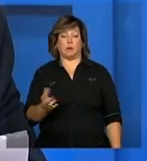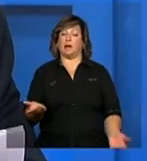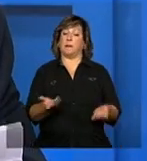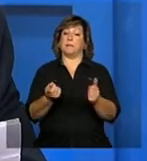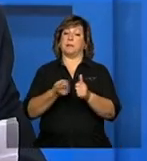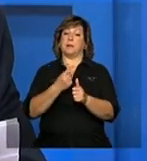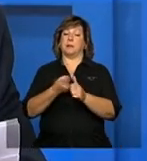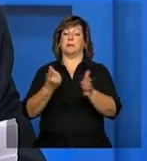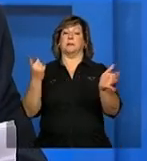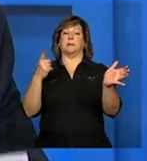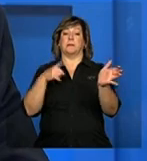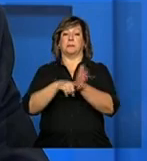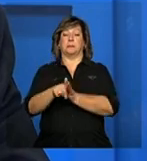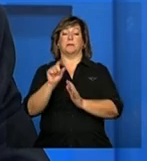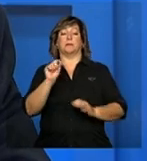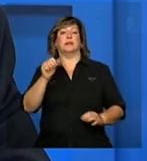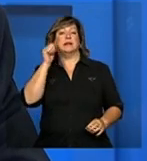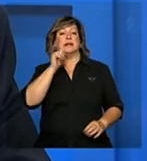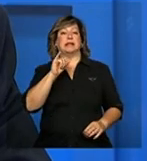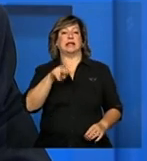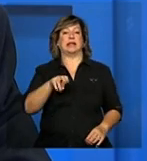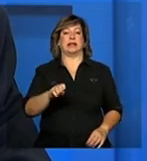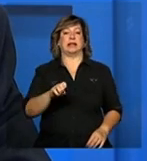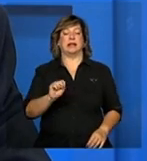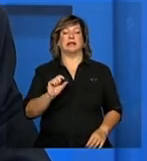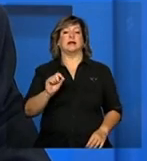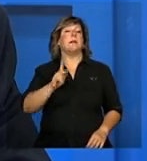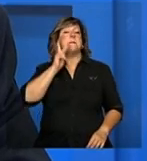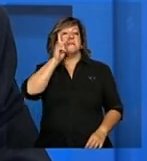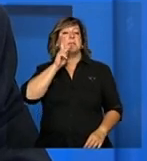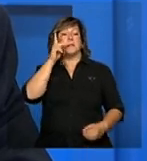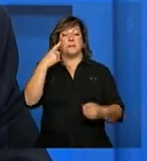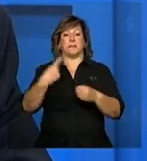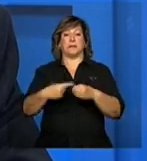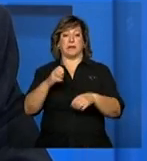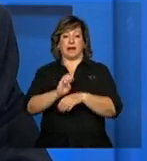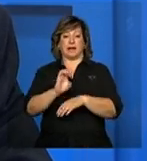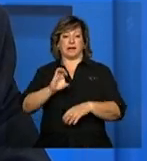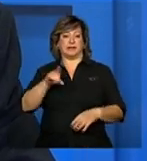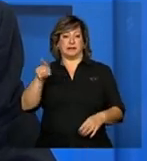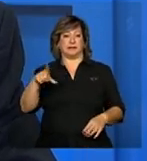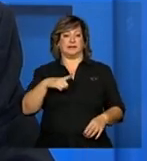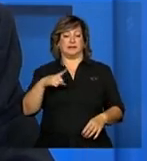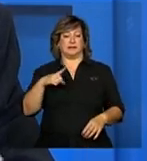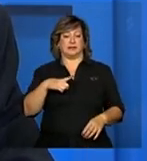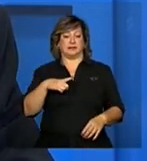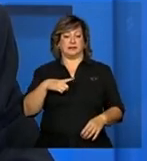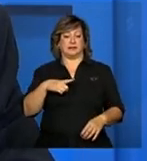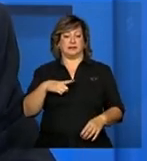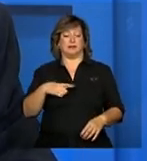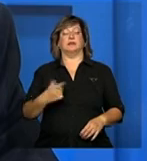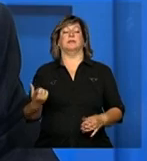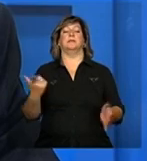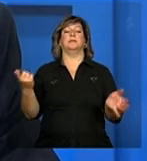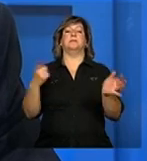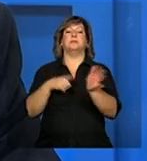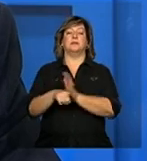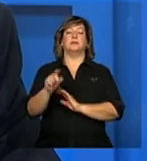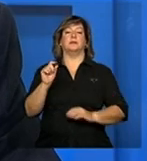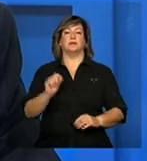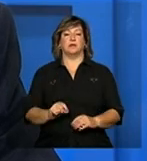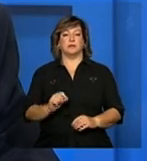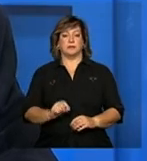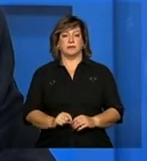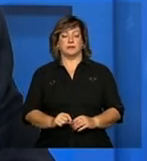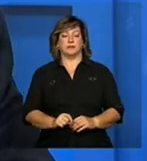vem de Dona Inês Paraíba é pergunta de Dorita Lima desse município ela